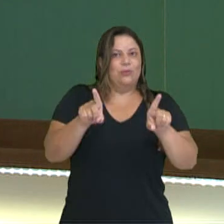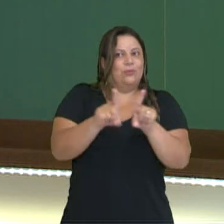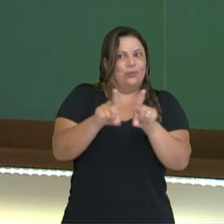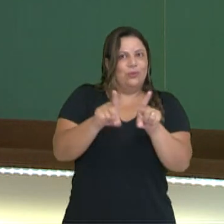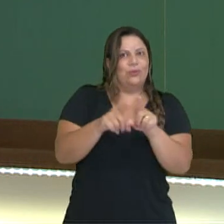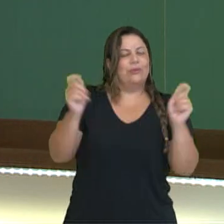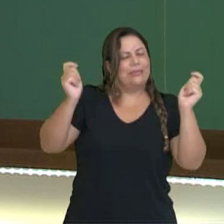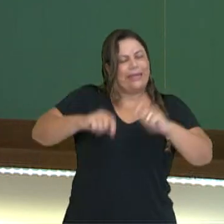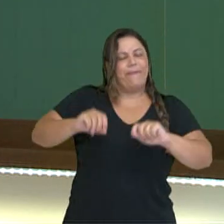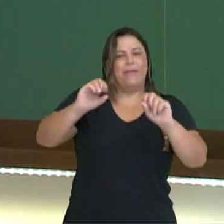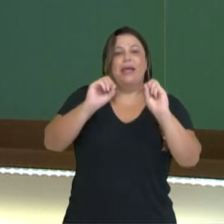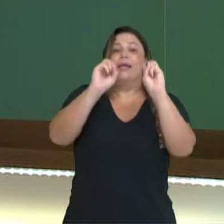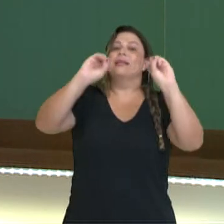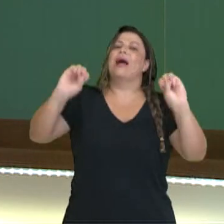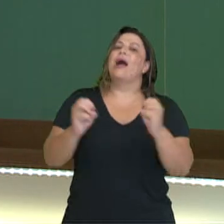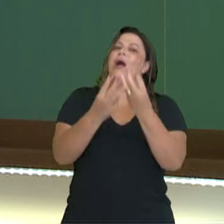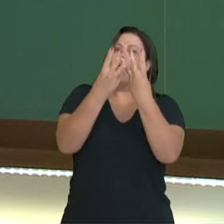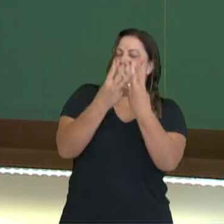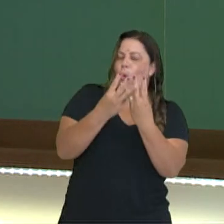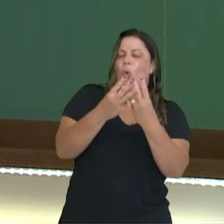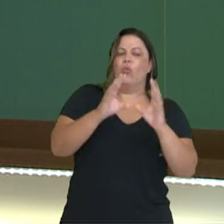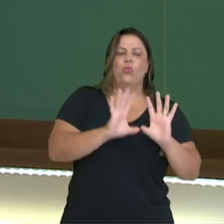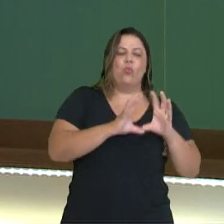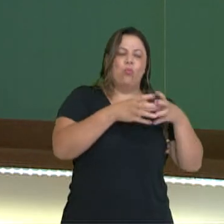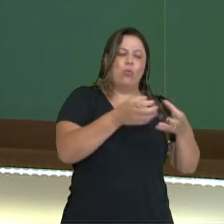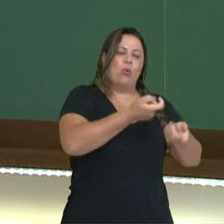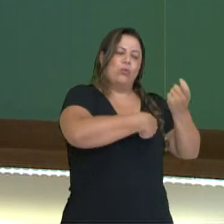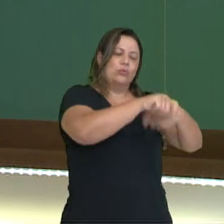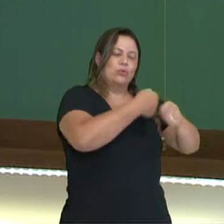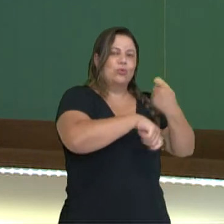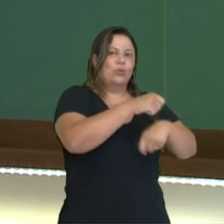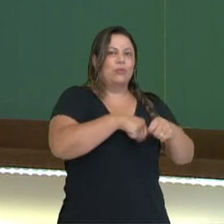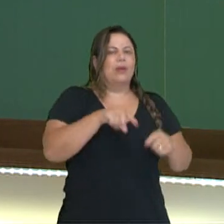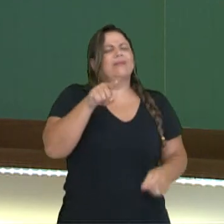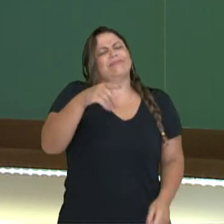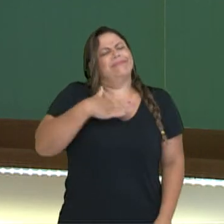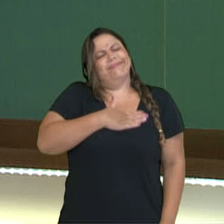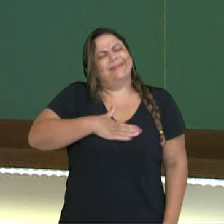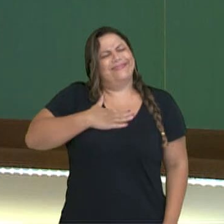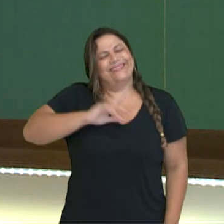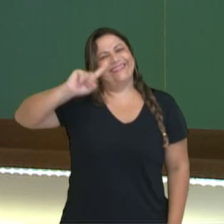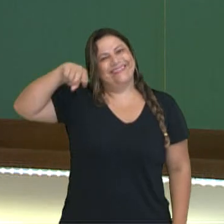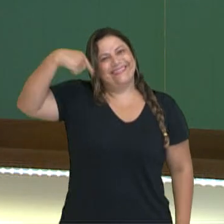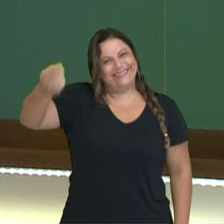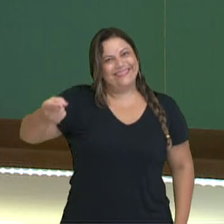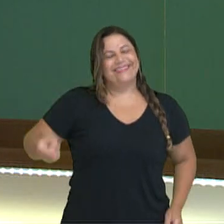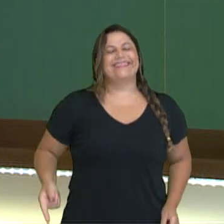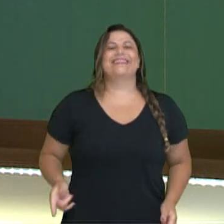a respeito da ONU e blocos econômicos, e, sinceramente, espero que vocês tenham gostado. Até breve!